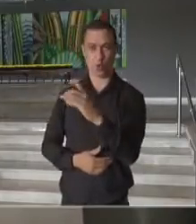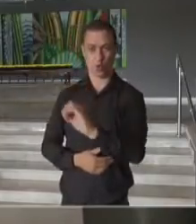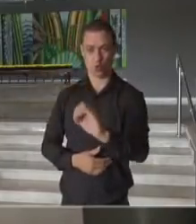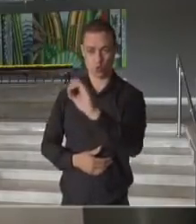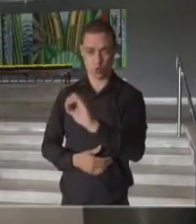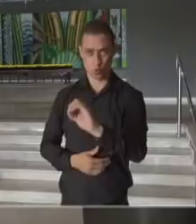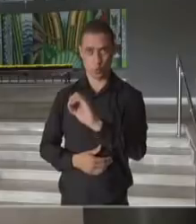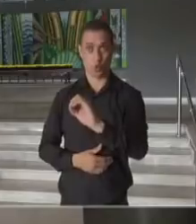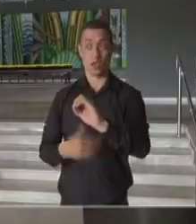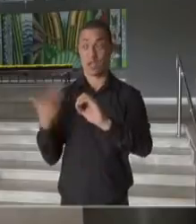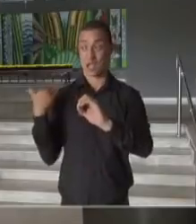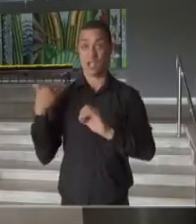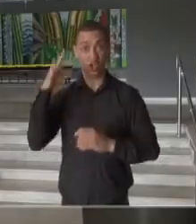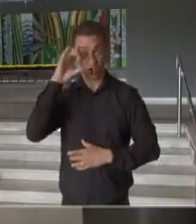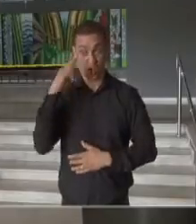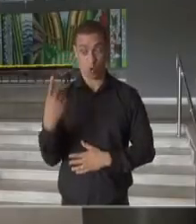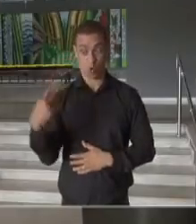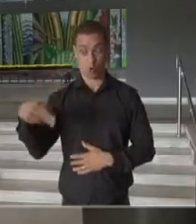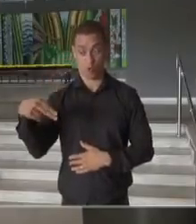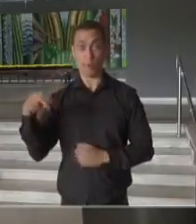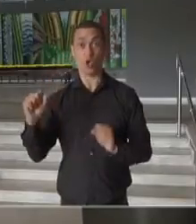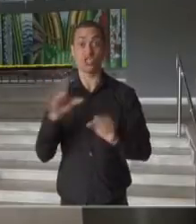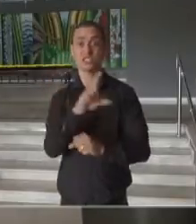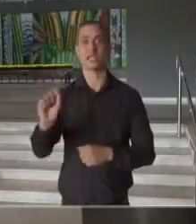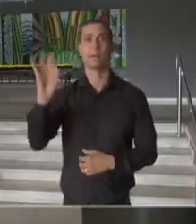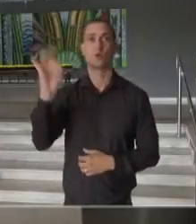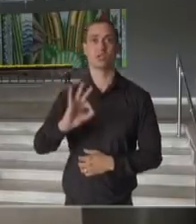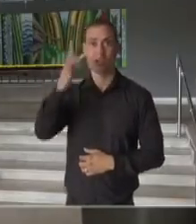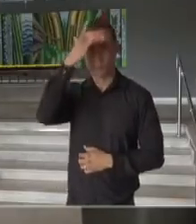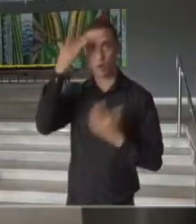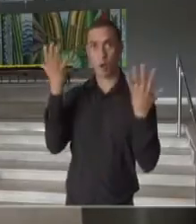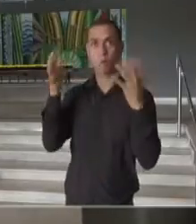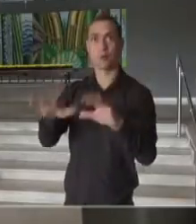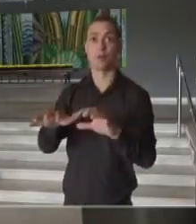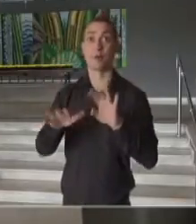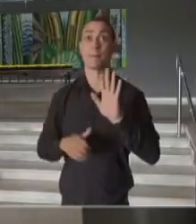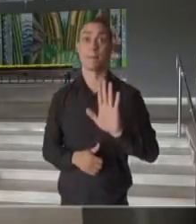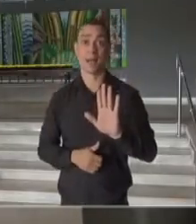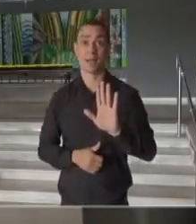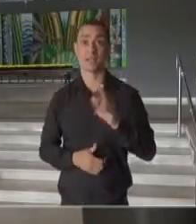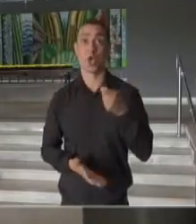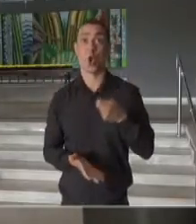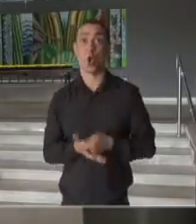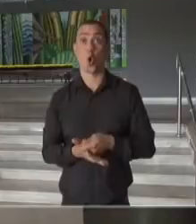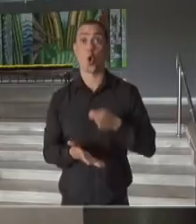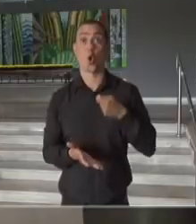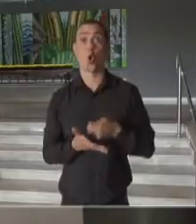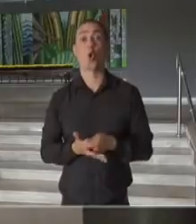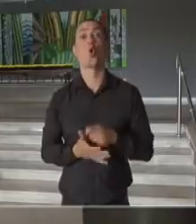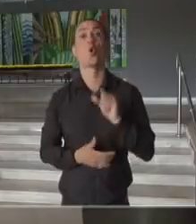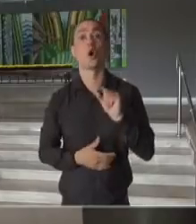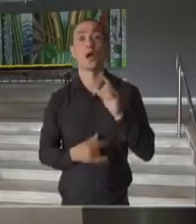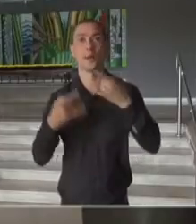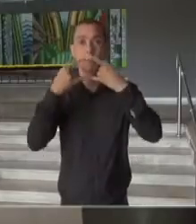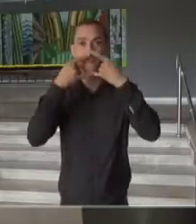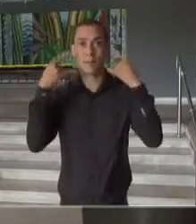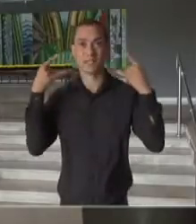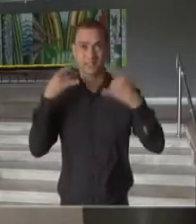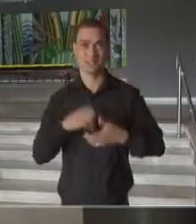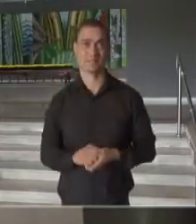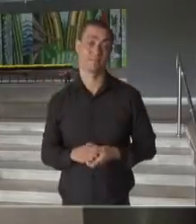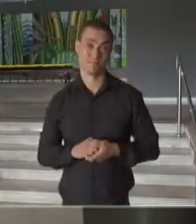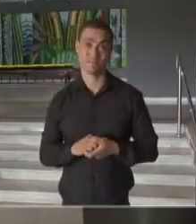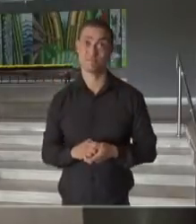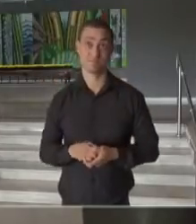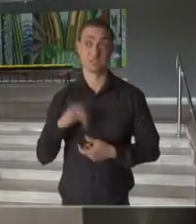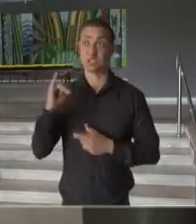outubro, e, a partir do dia 1º, passamos a 100%, porém, com a obrigatoriedade do uso de máscara,